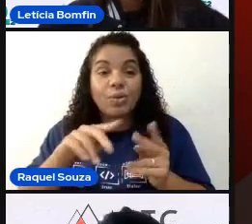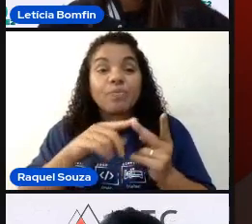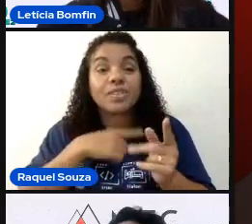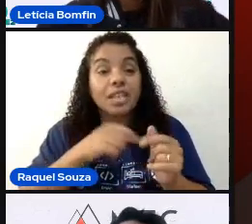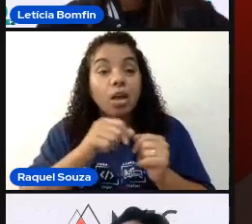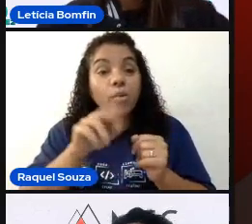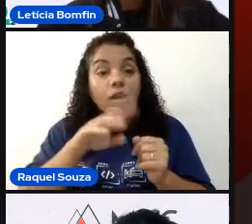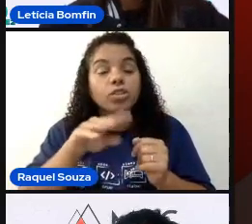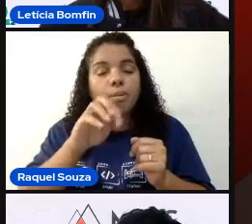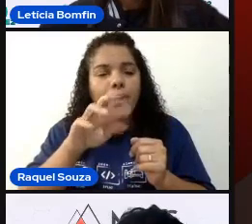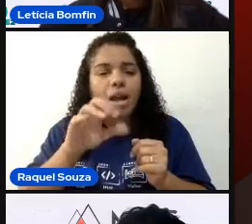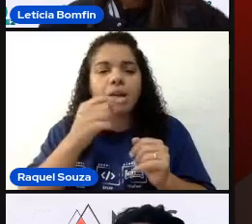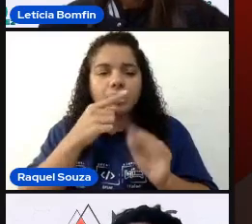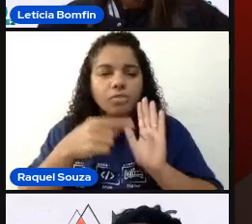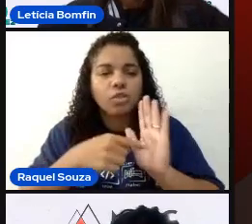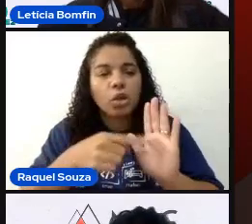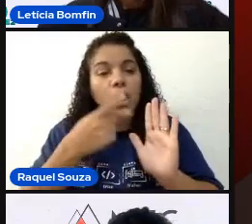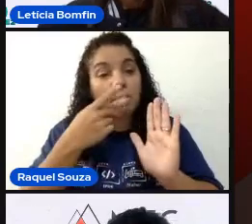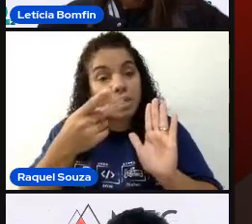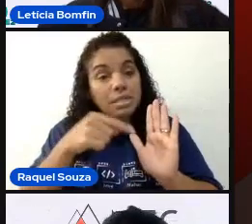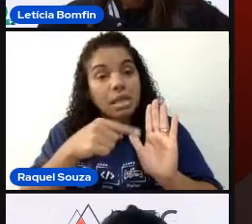Fica uma menção honrosa aqui nele.